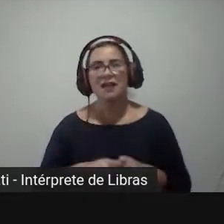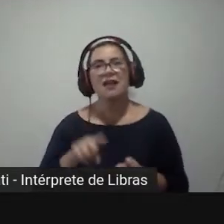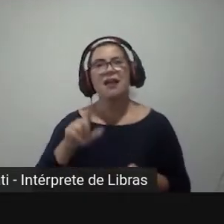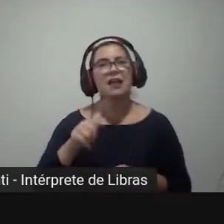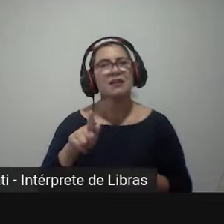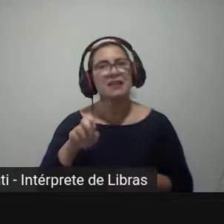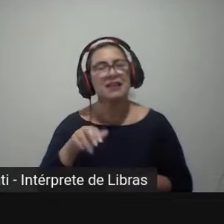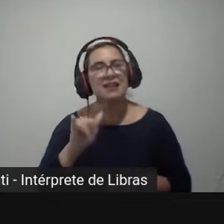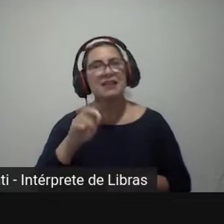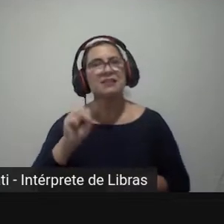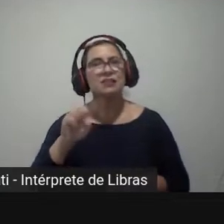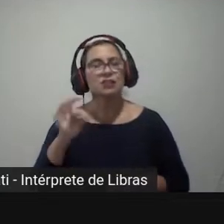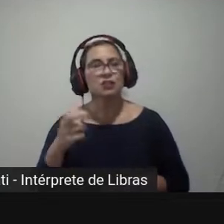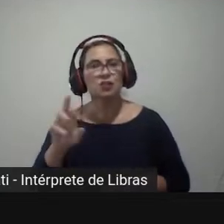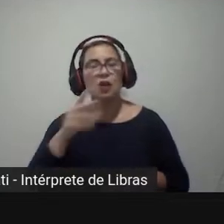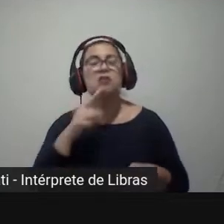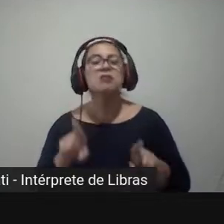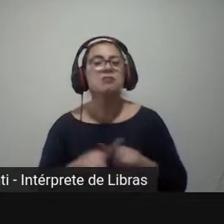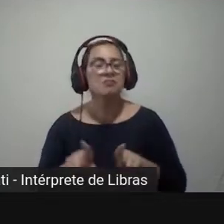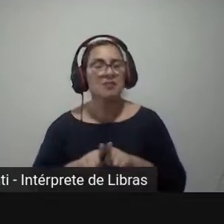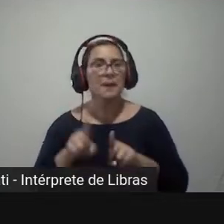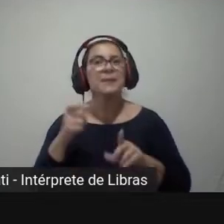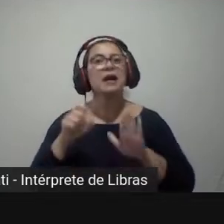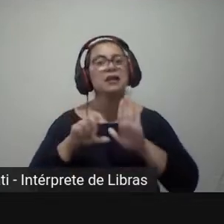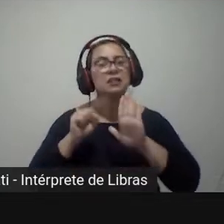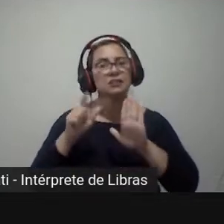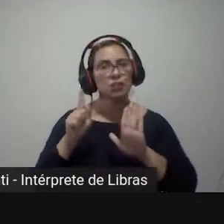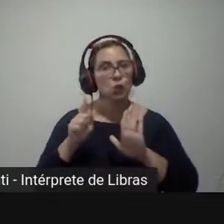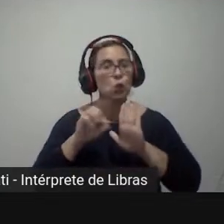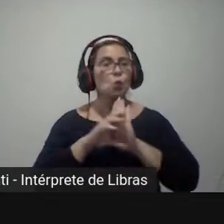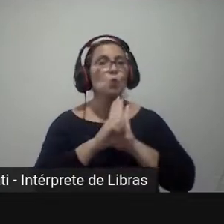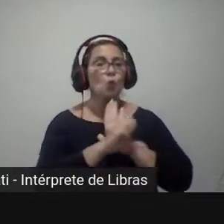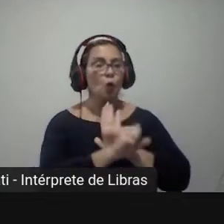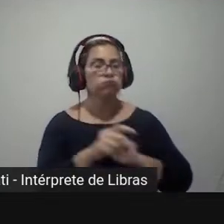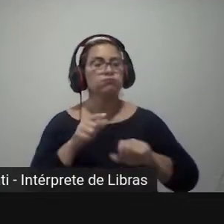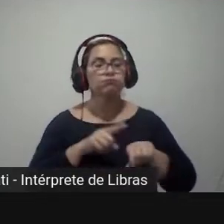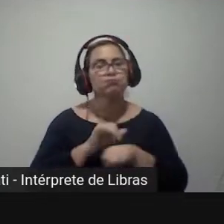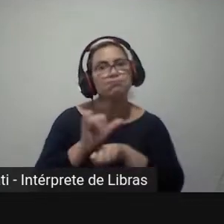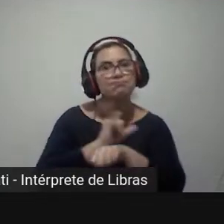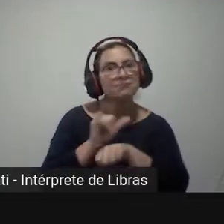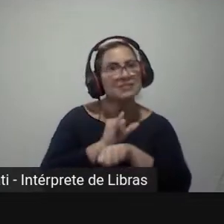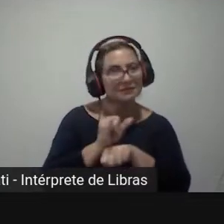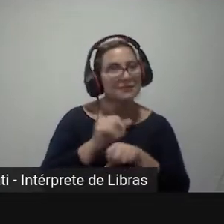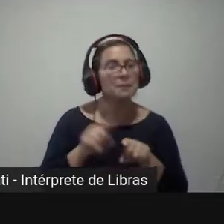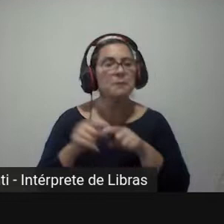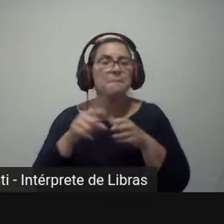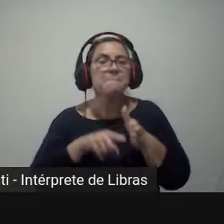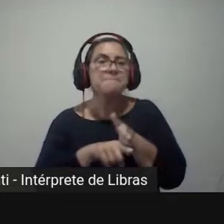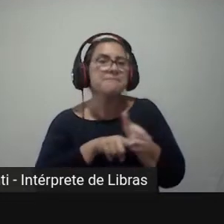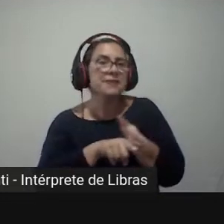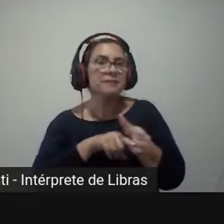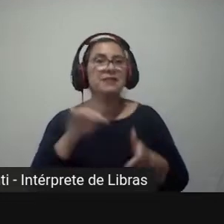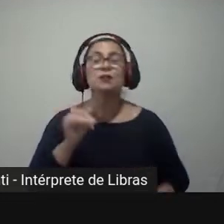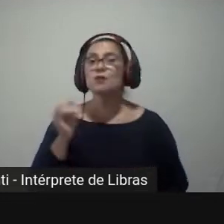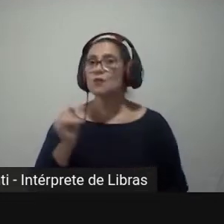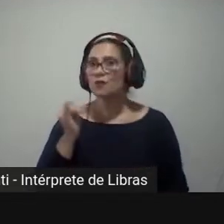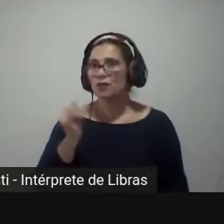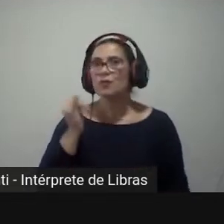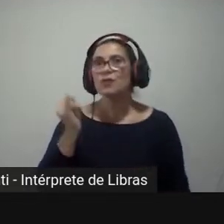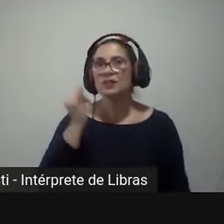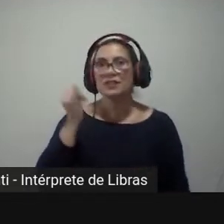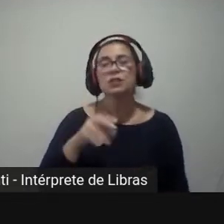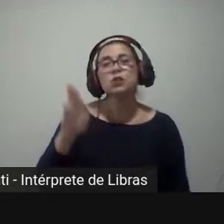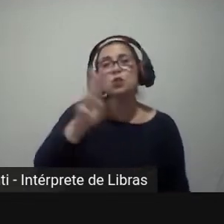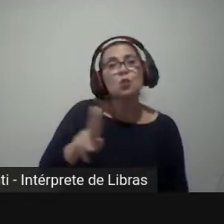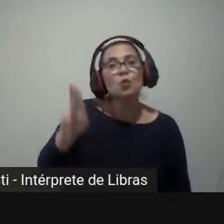utilizei ferramentas do Google e outras. Para fazer essas pesquisas, foi muito importante, por exemplo, utilizar